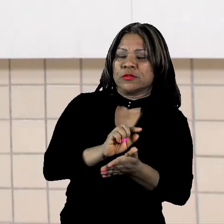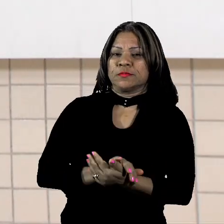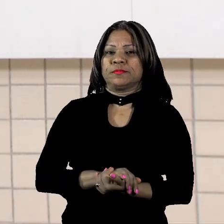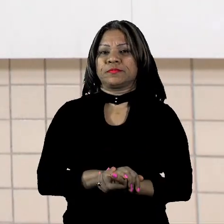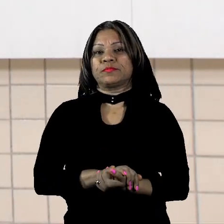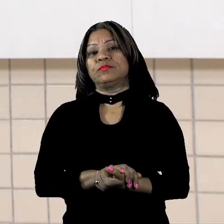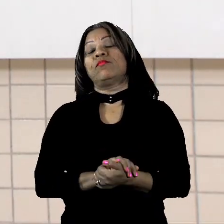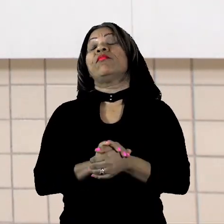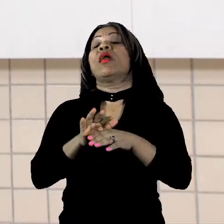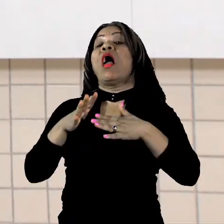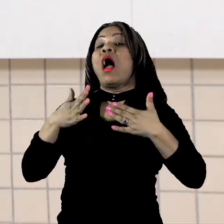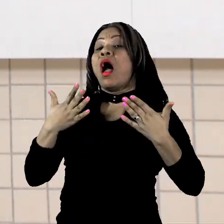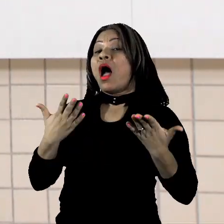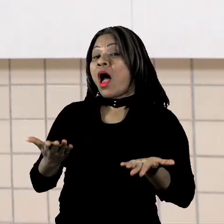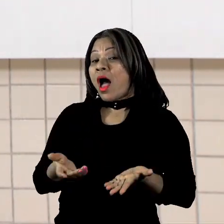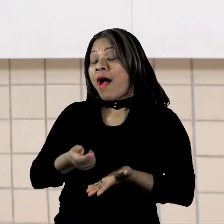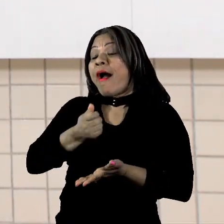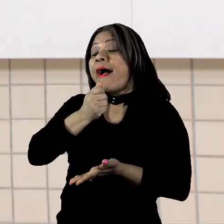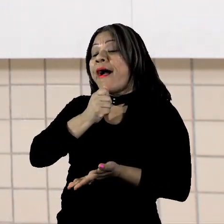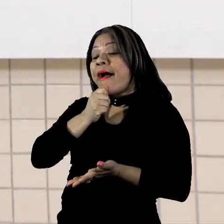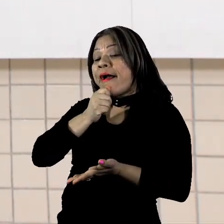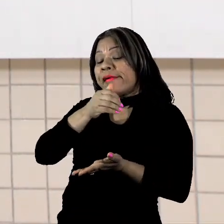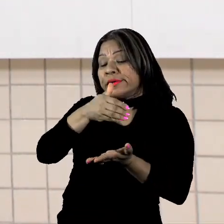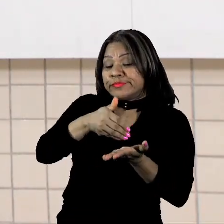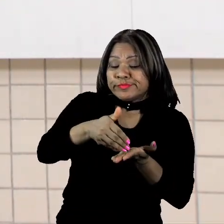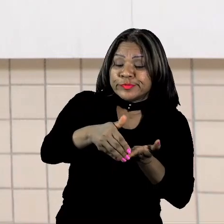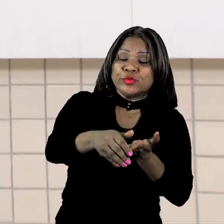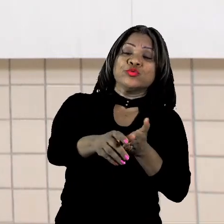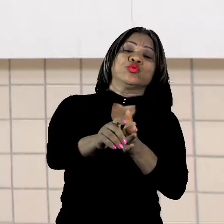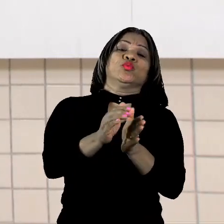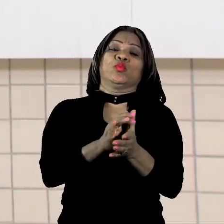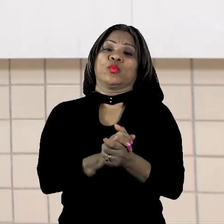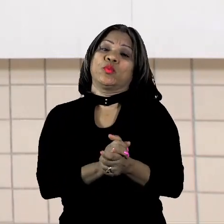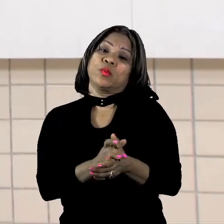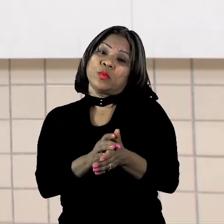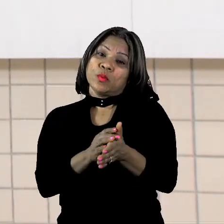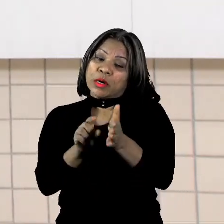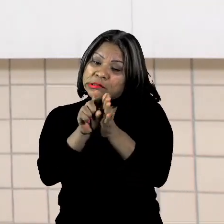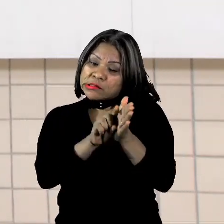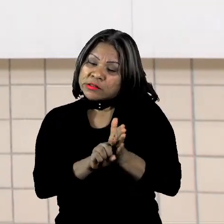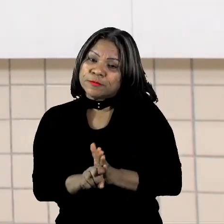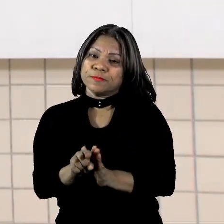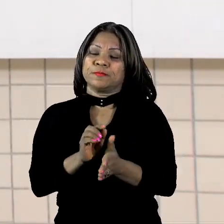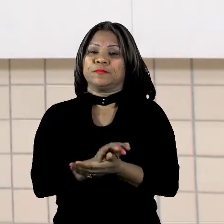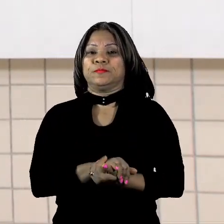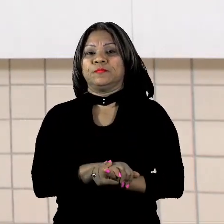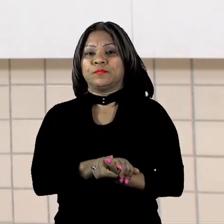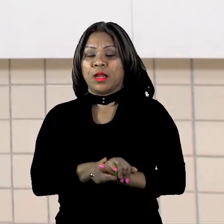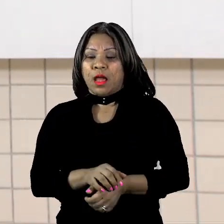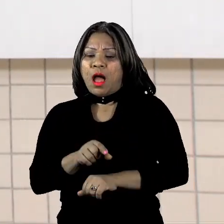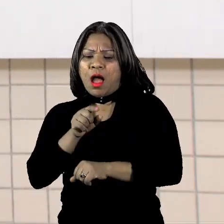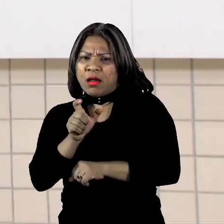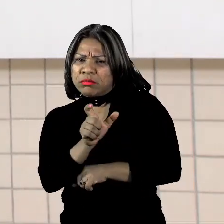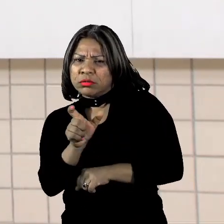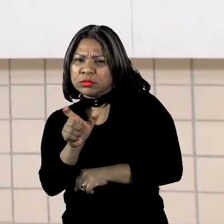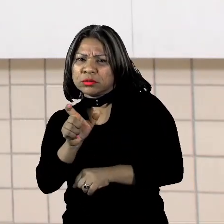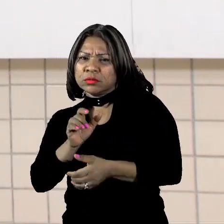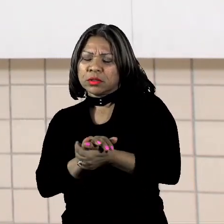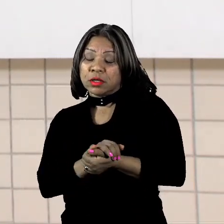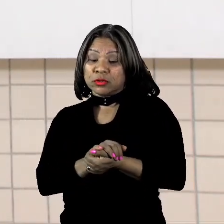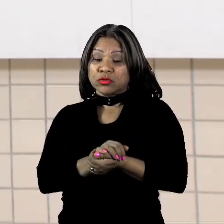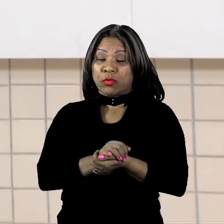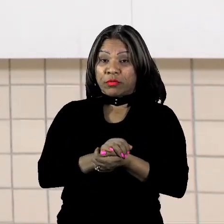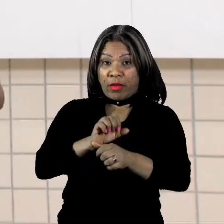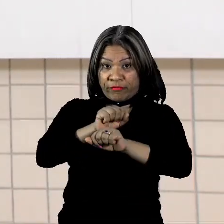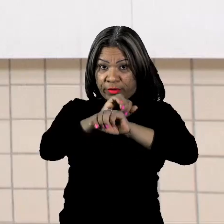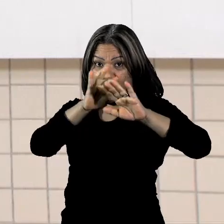ele falou assim, ainda estão em andamento. Nessa parte fica claro a impessoalidade dele. Ele poderia